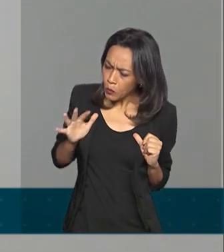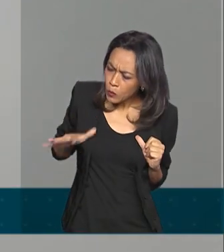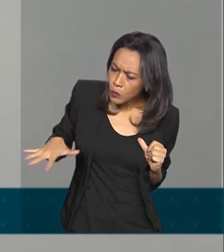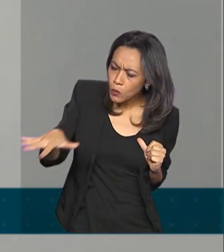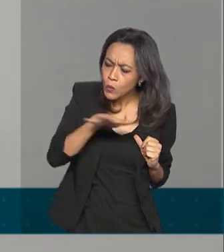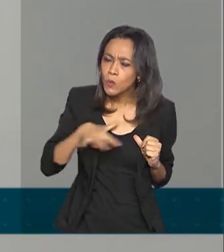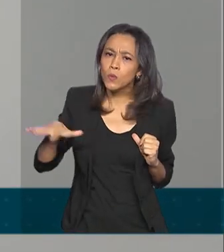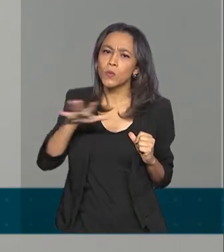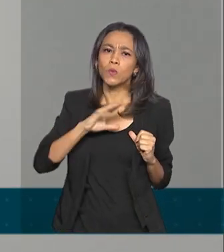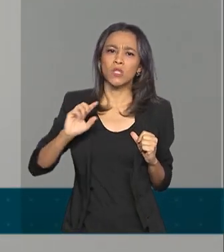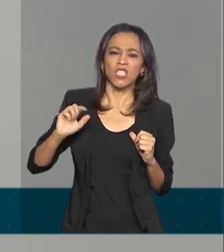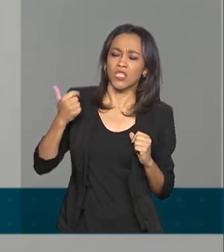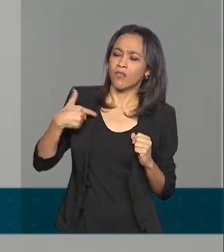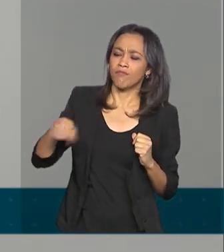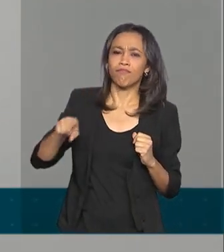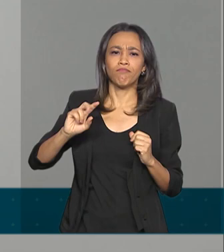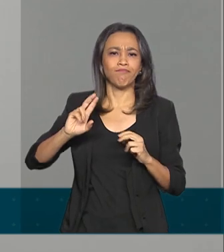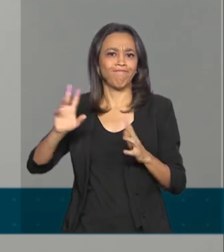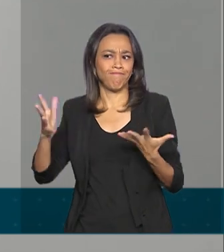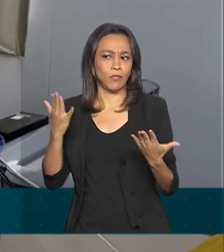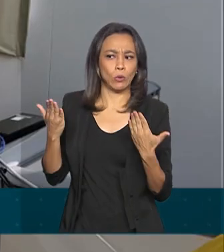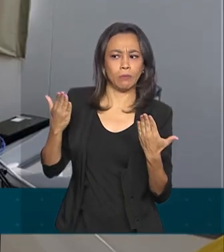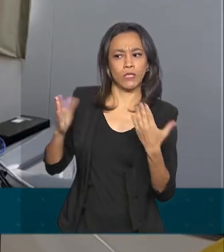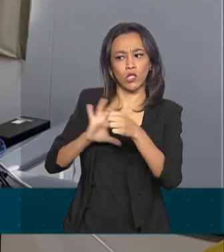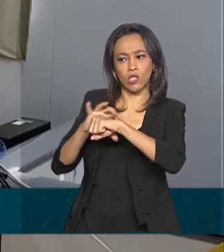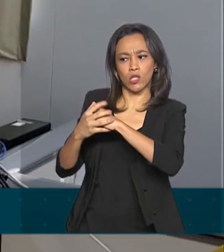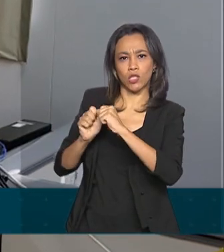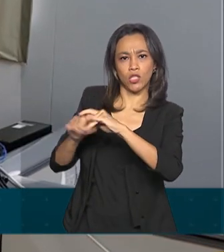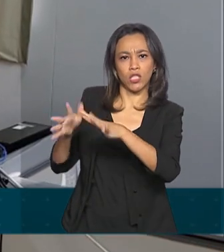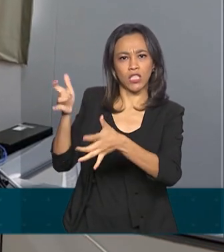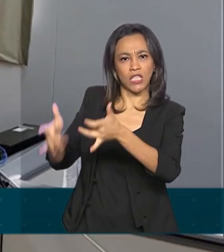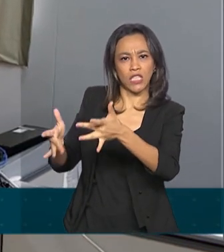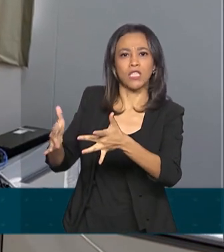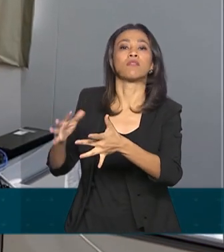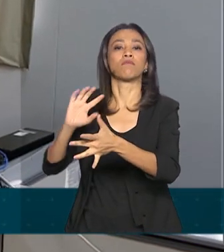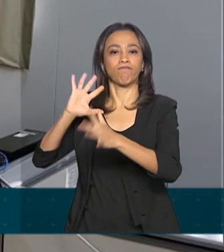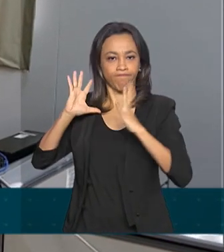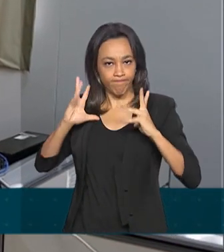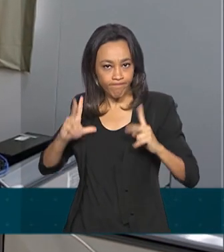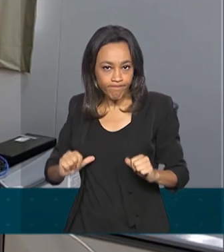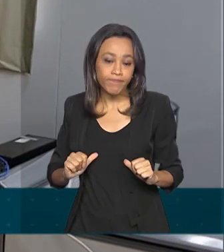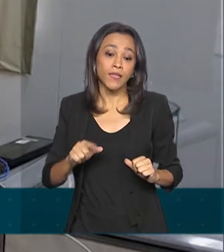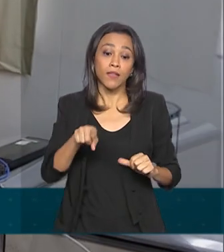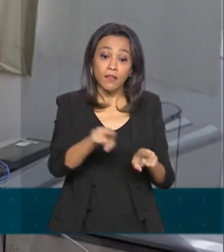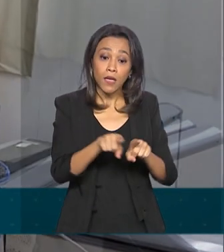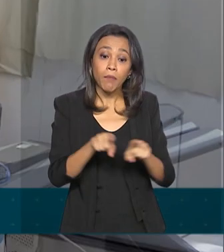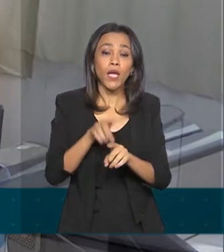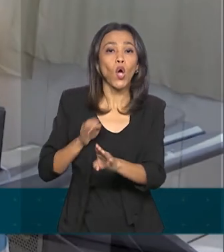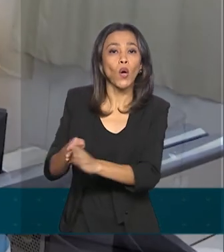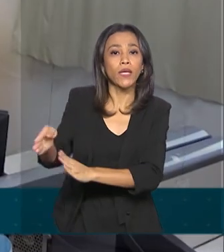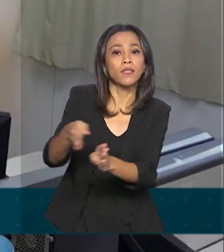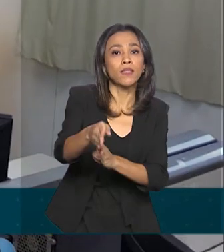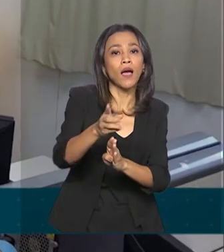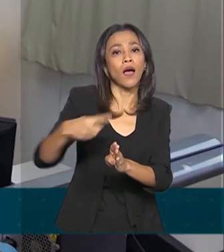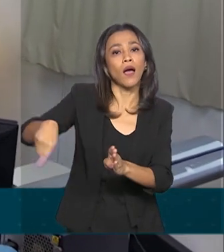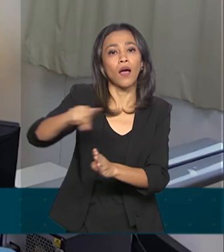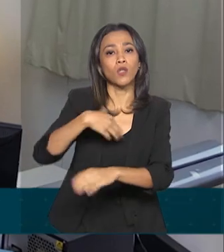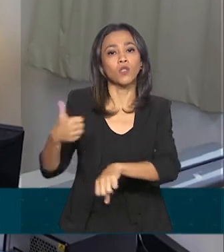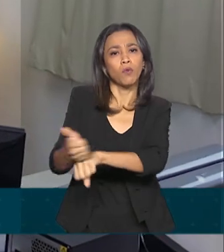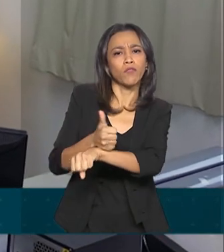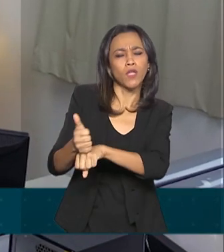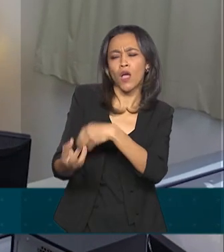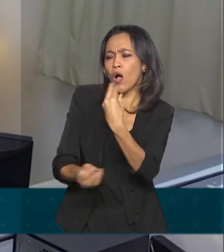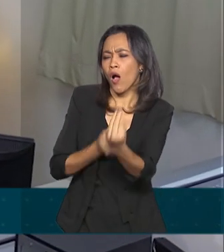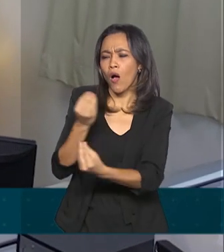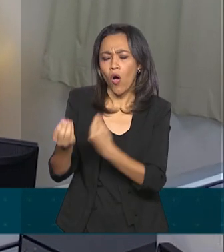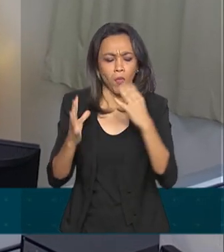possíveis contaminações pelo novo coronavírus. Os militares também reforçaram o conhecimento dos profissionais, explicando como